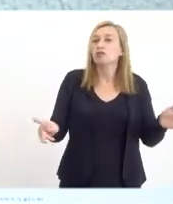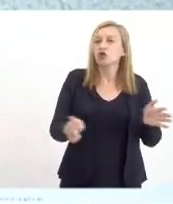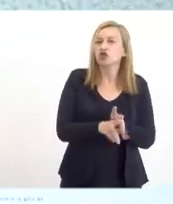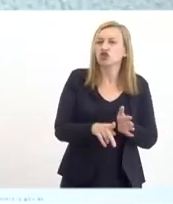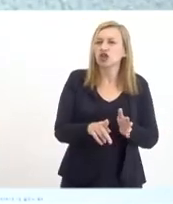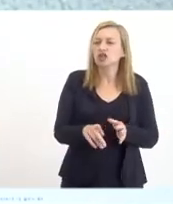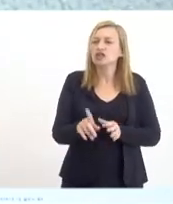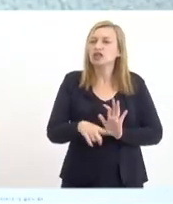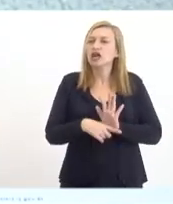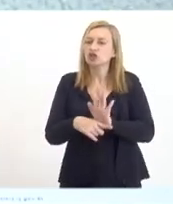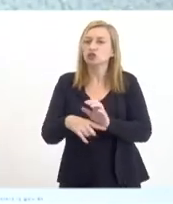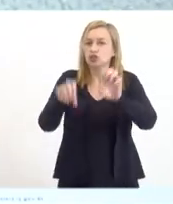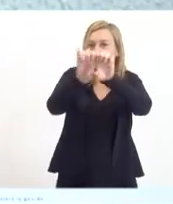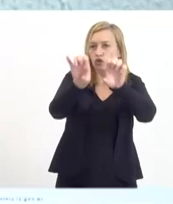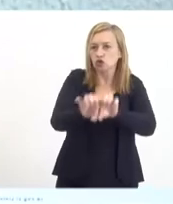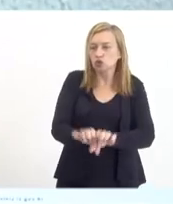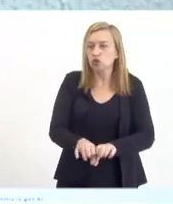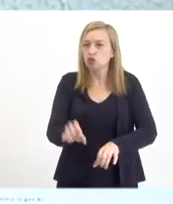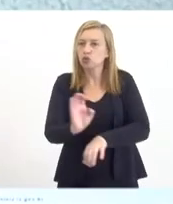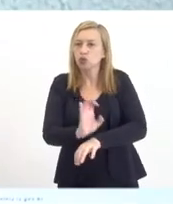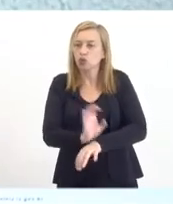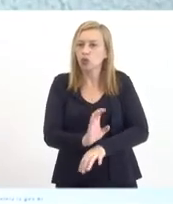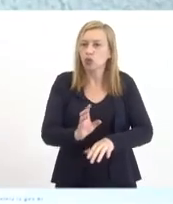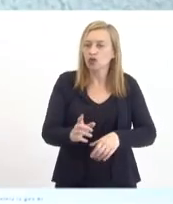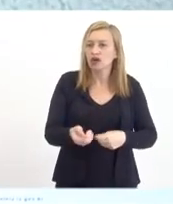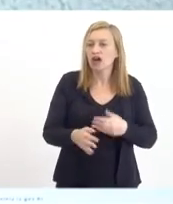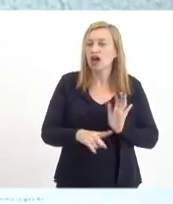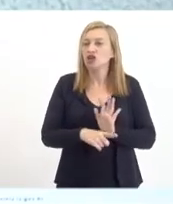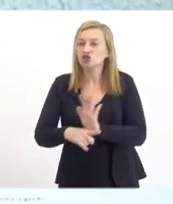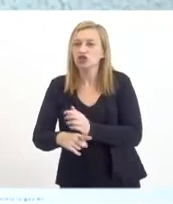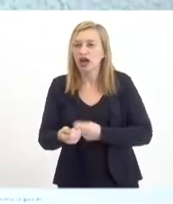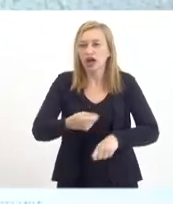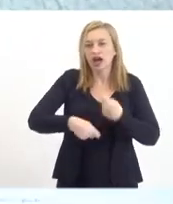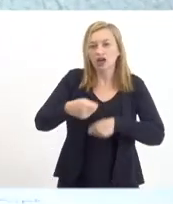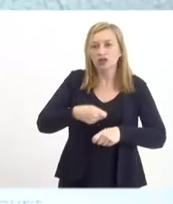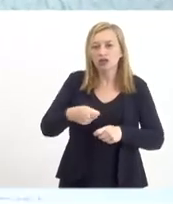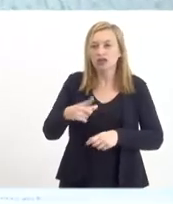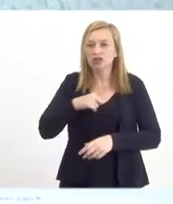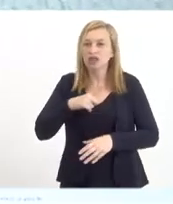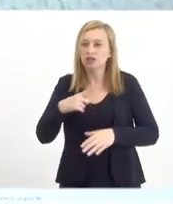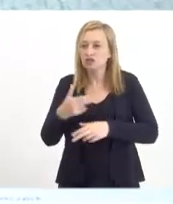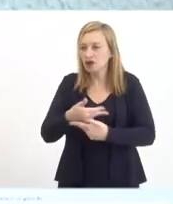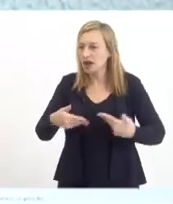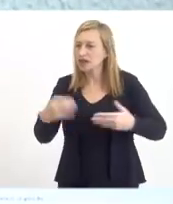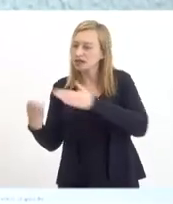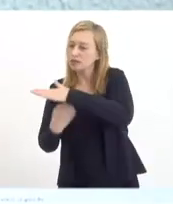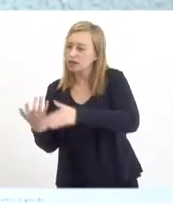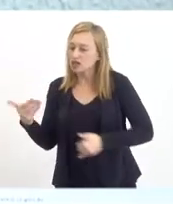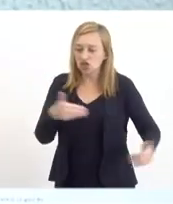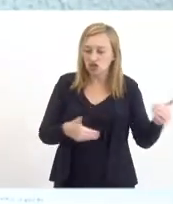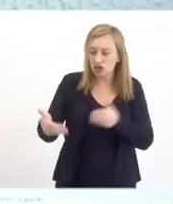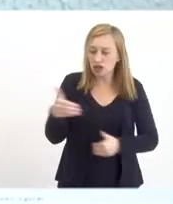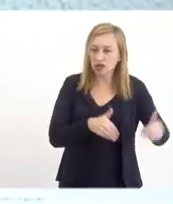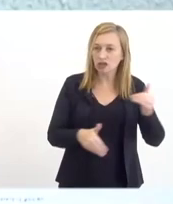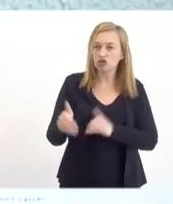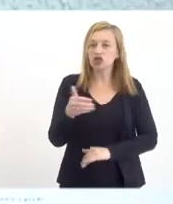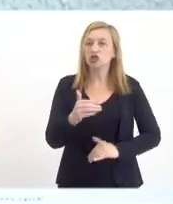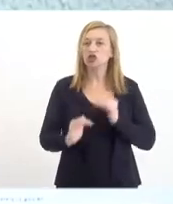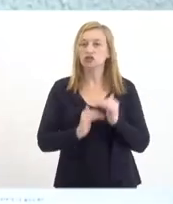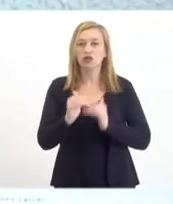estruturantes para o Estado, que venham ajudar a dinamizar a nossa economia, atraindo empresas e investimentos, gerando riqueza,